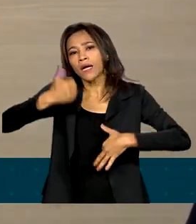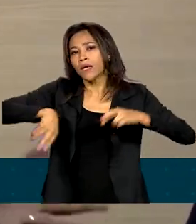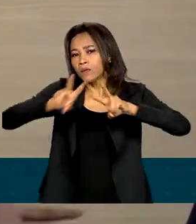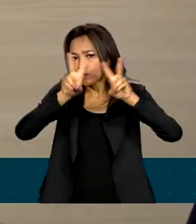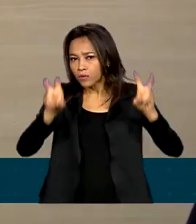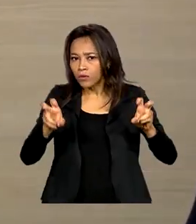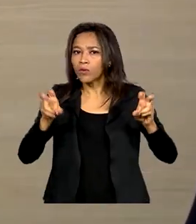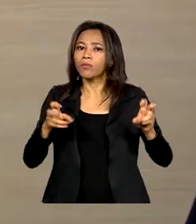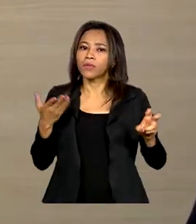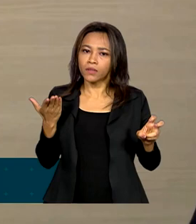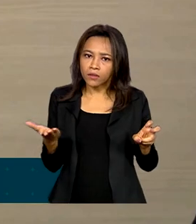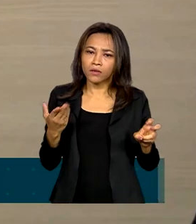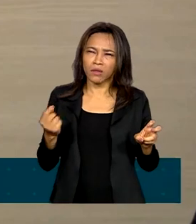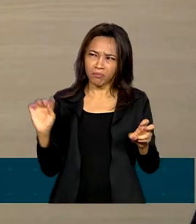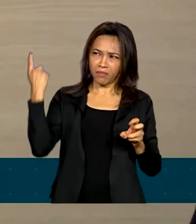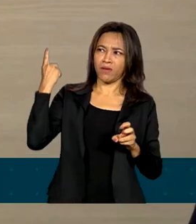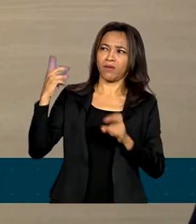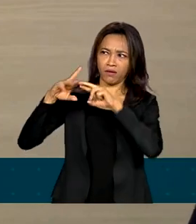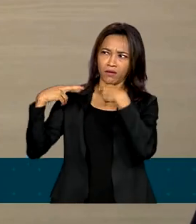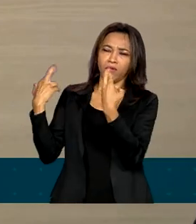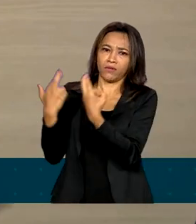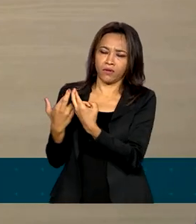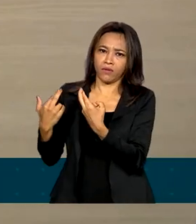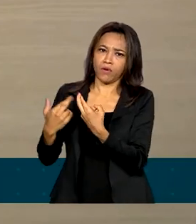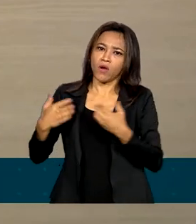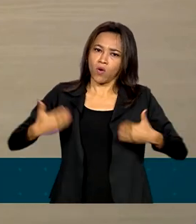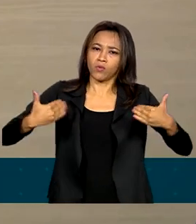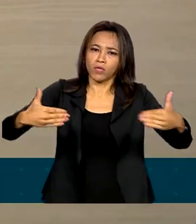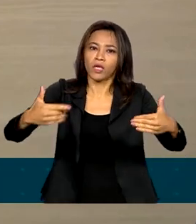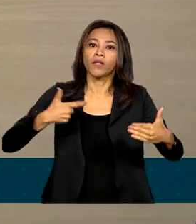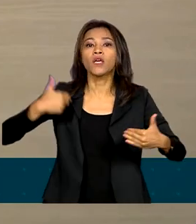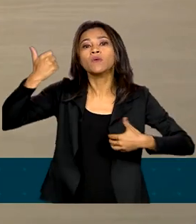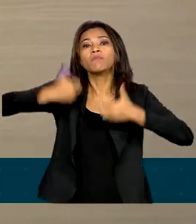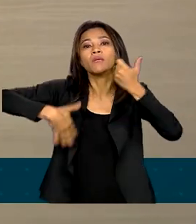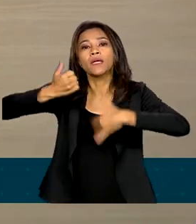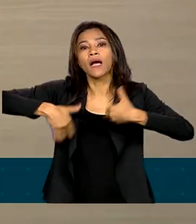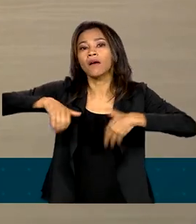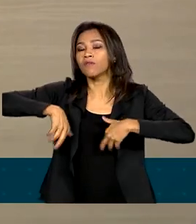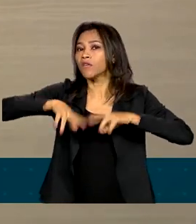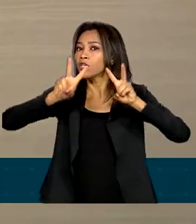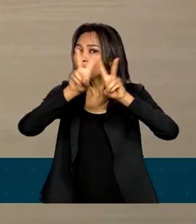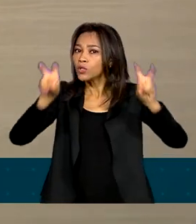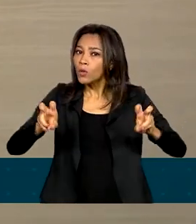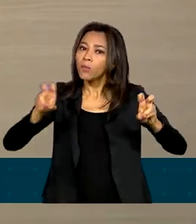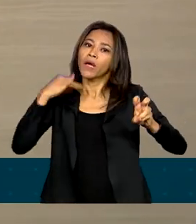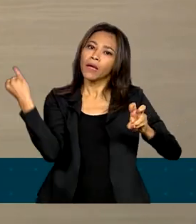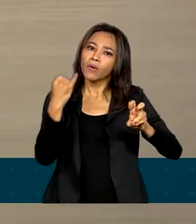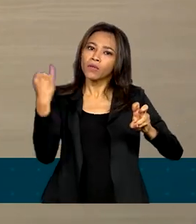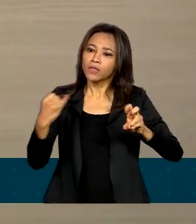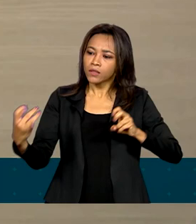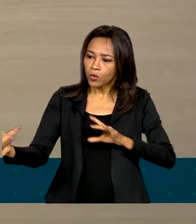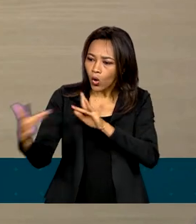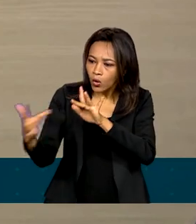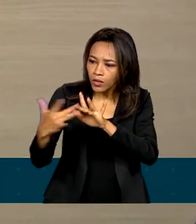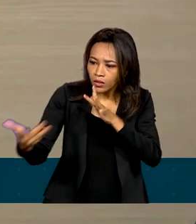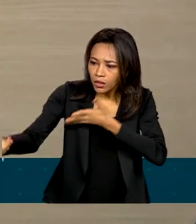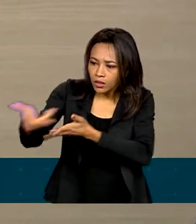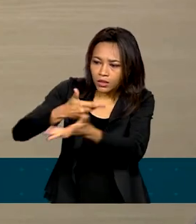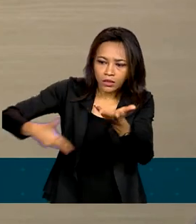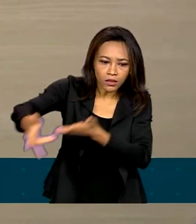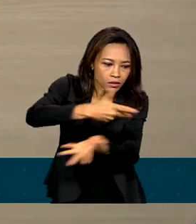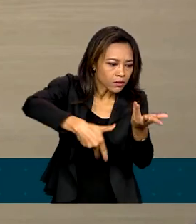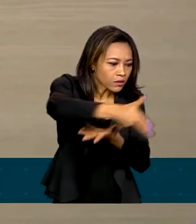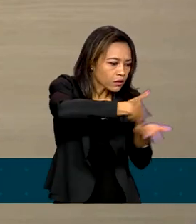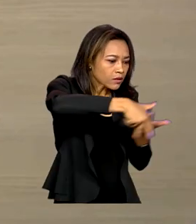Valdez, a gente estava junto na primeira reunião interministerial, onde eu falava da importância da transversalidade, porque a gente precisa, de fato, fazer com que as